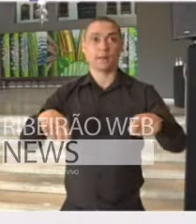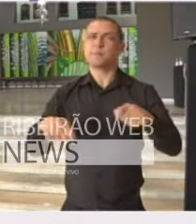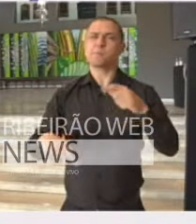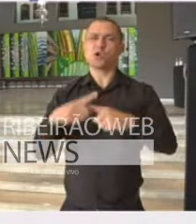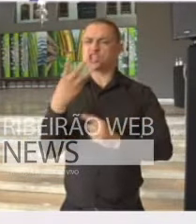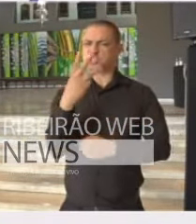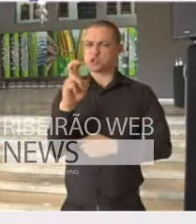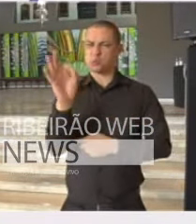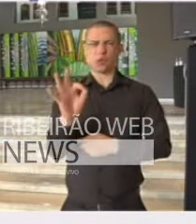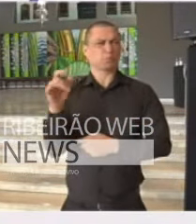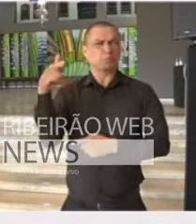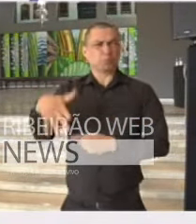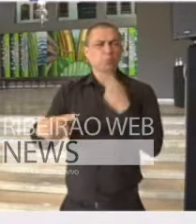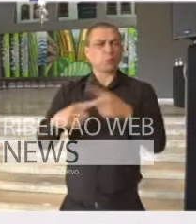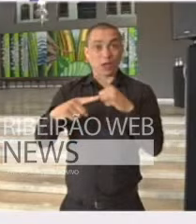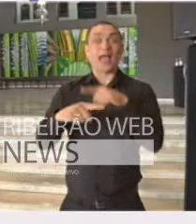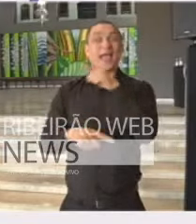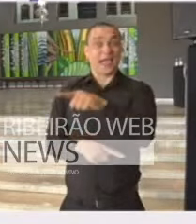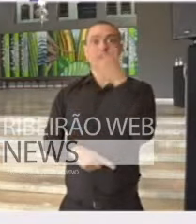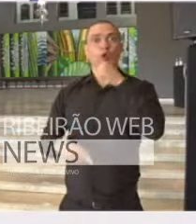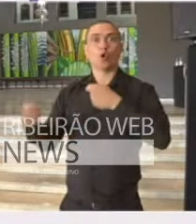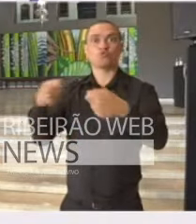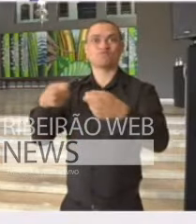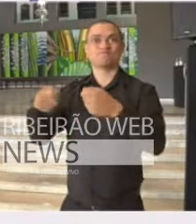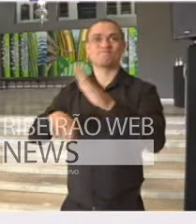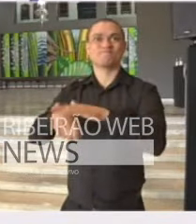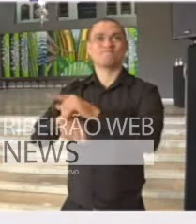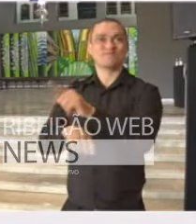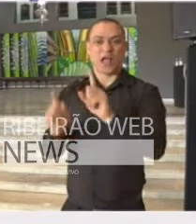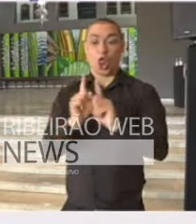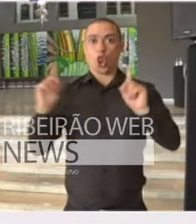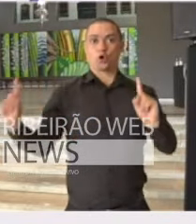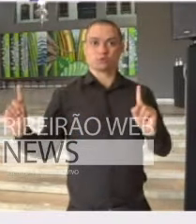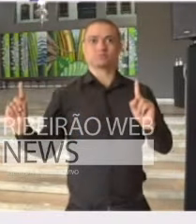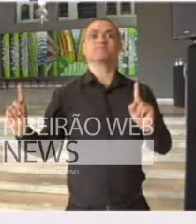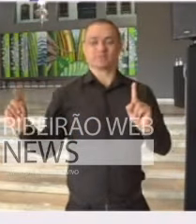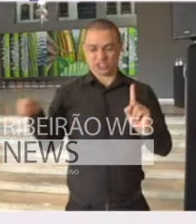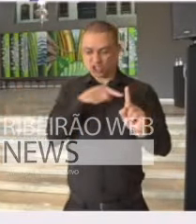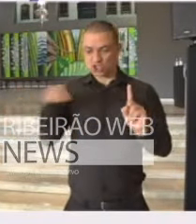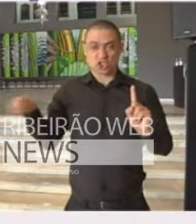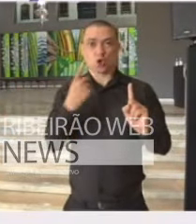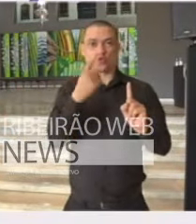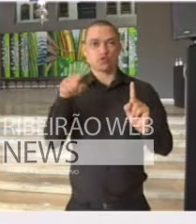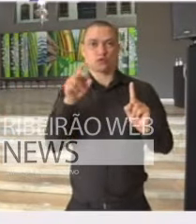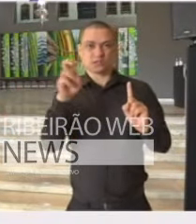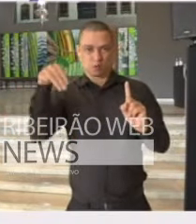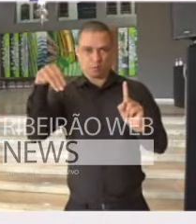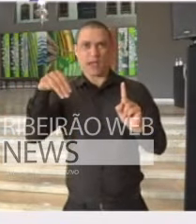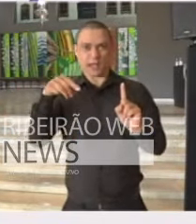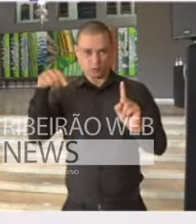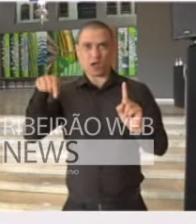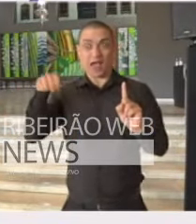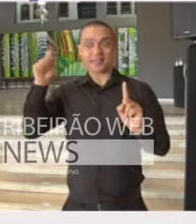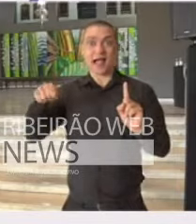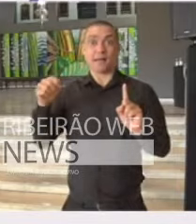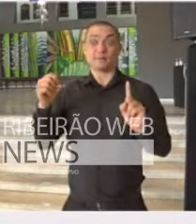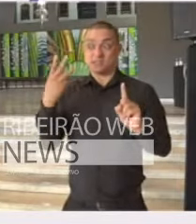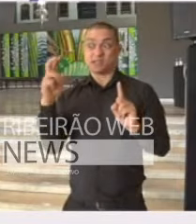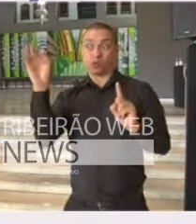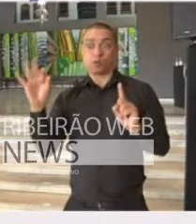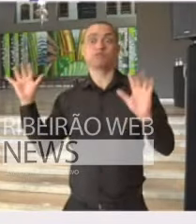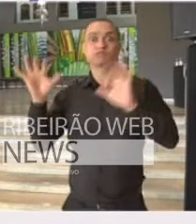importante? Porque é um percentual que nós conseguimos cumprir os protocolos, eu vou comentá-los mais ao final da apresentação,